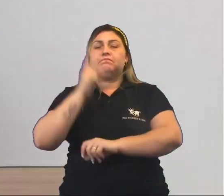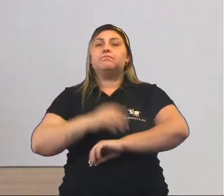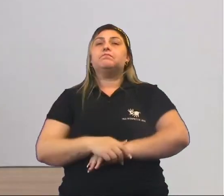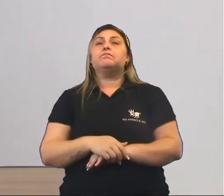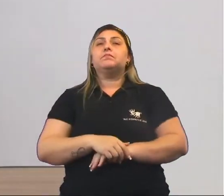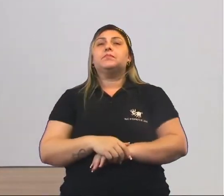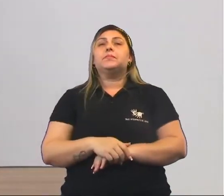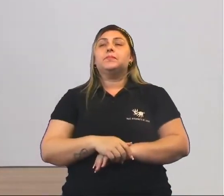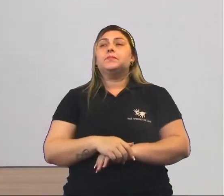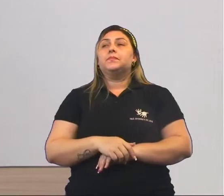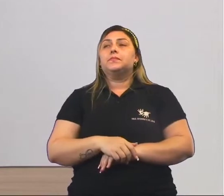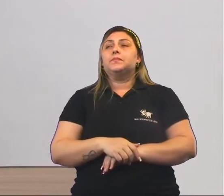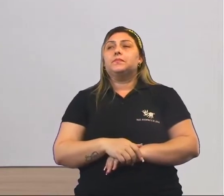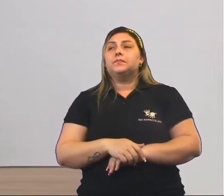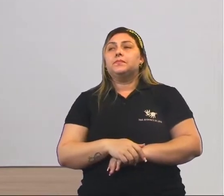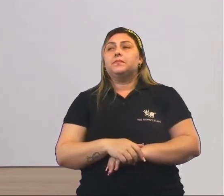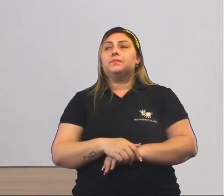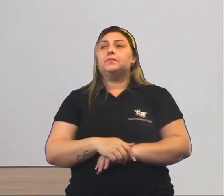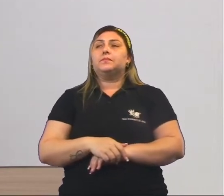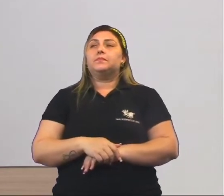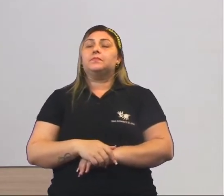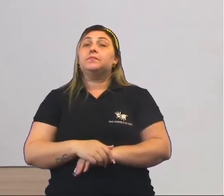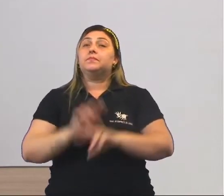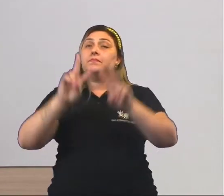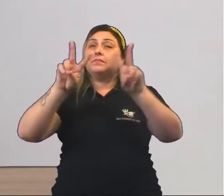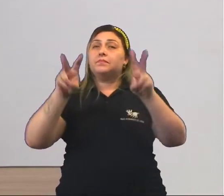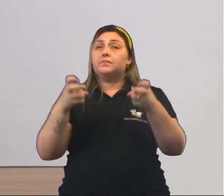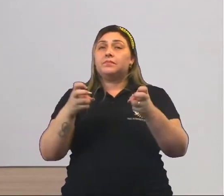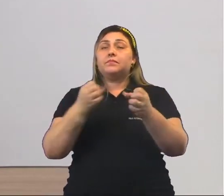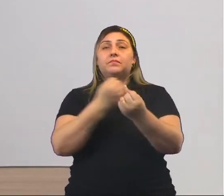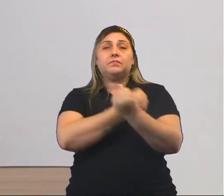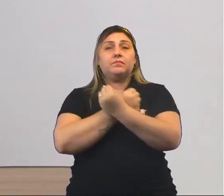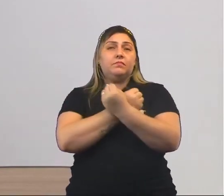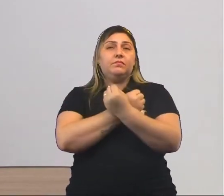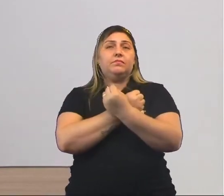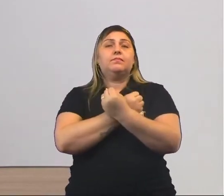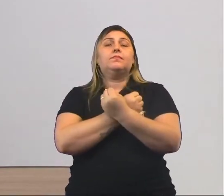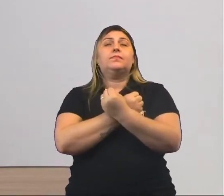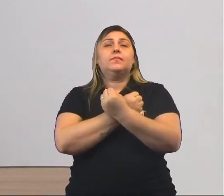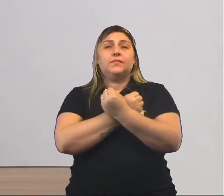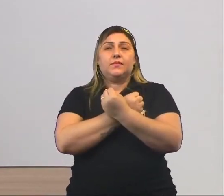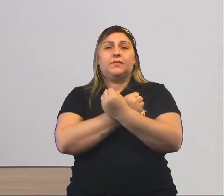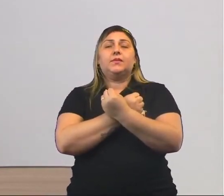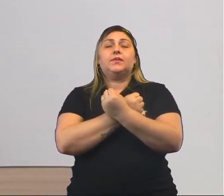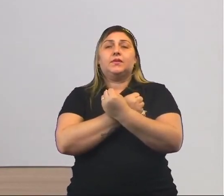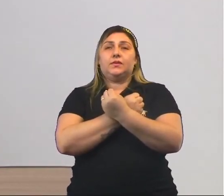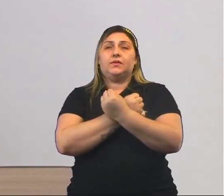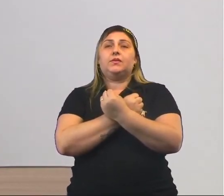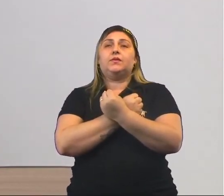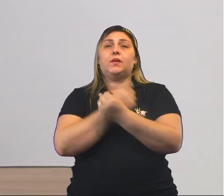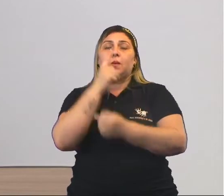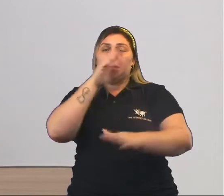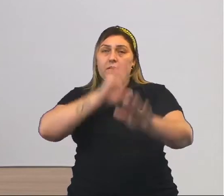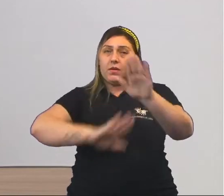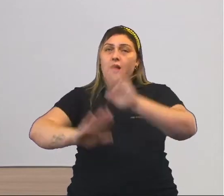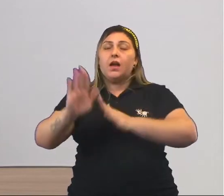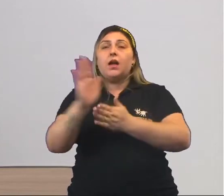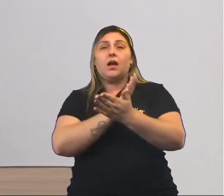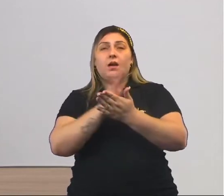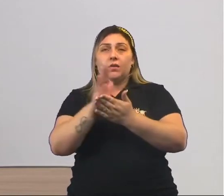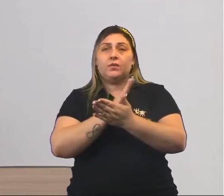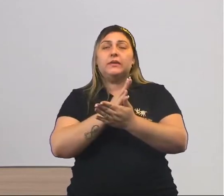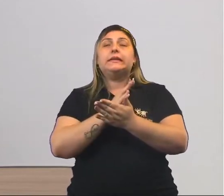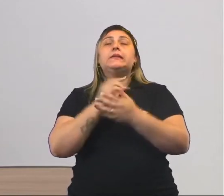Então, esse tema da escravidão, a gente sabe que é um tema um pouco delicado com respeito a alguns aspectos.